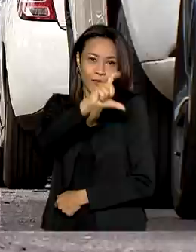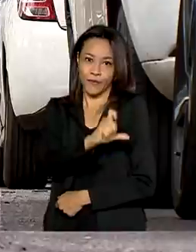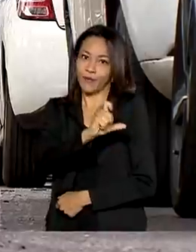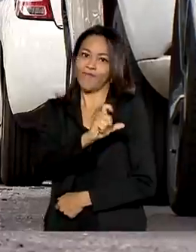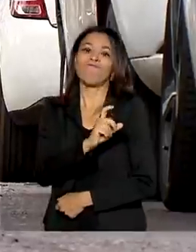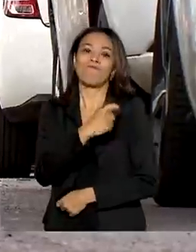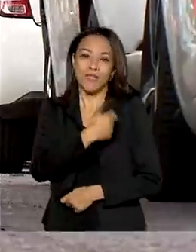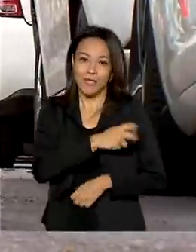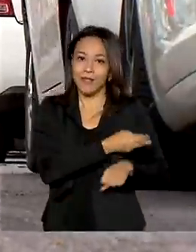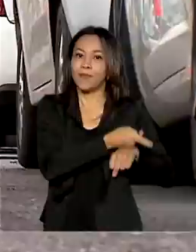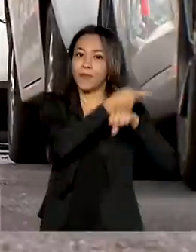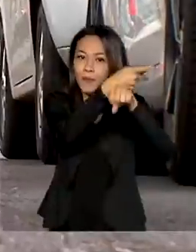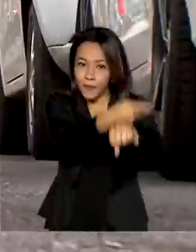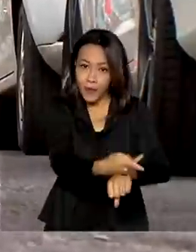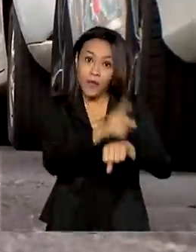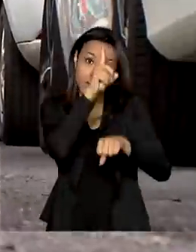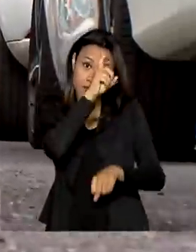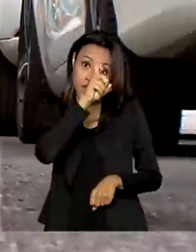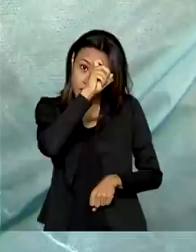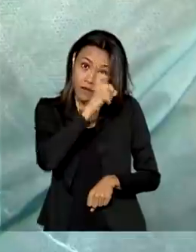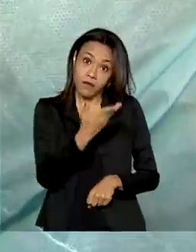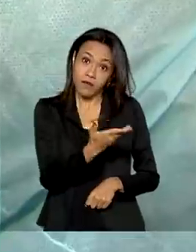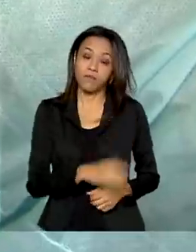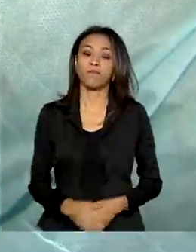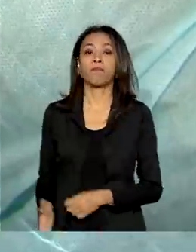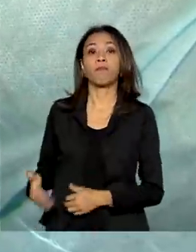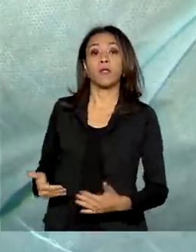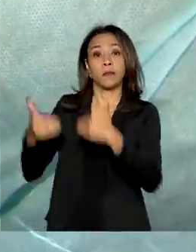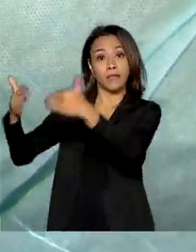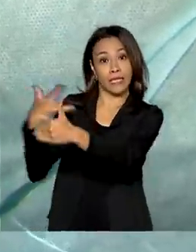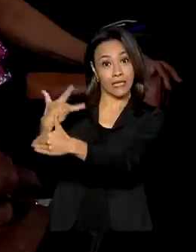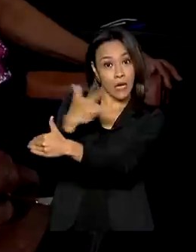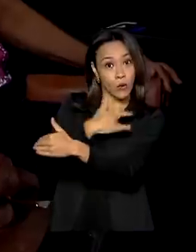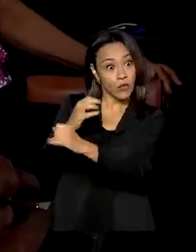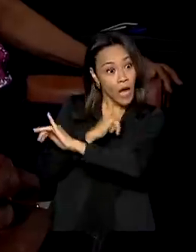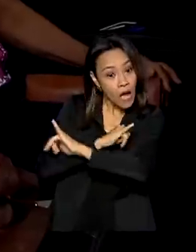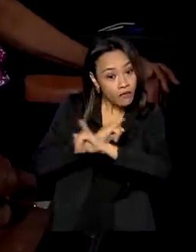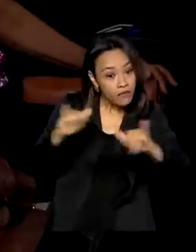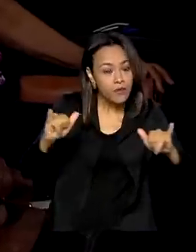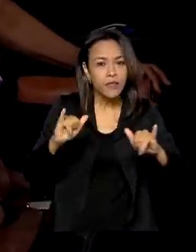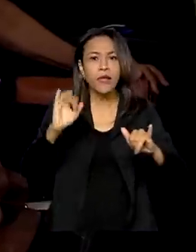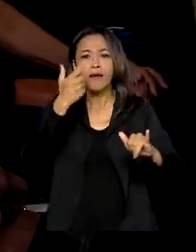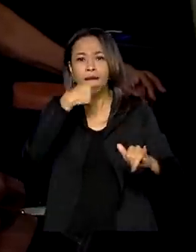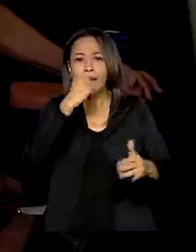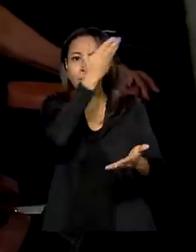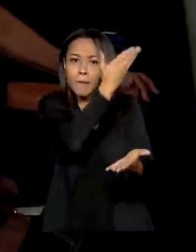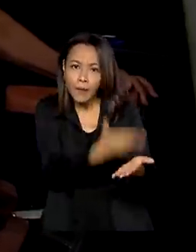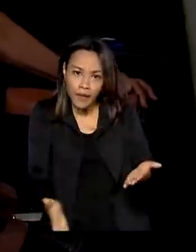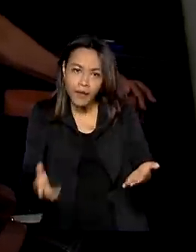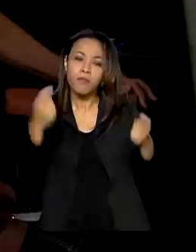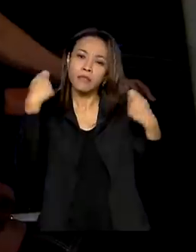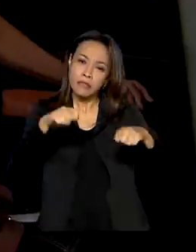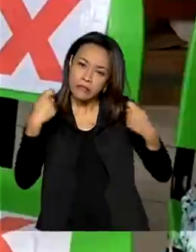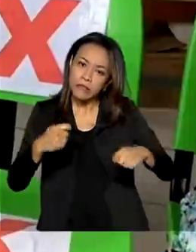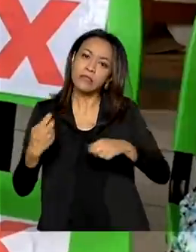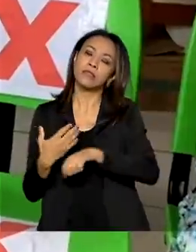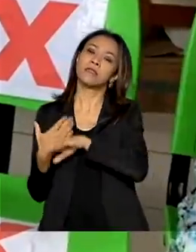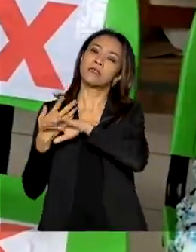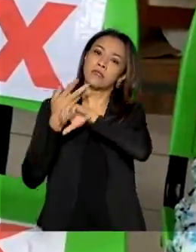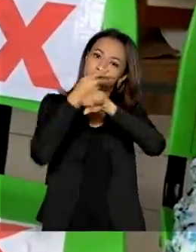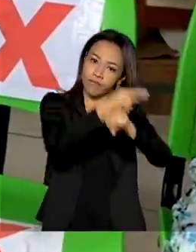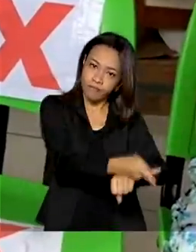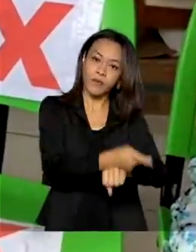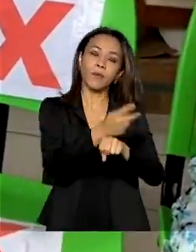procurar os postos de vacinação. Ministério da Saúde alerta que mesmo quem perdeu o prazo deve reforçar a dose para garantir a